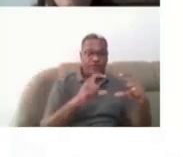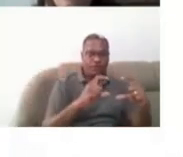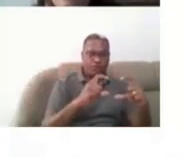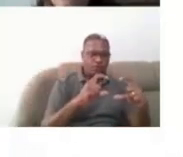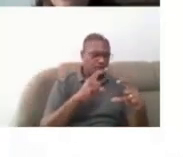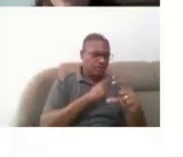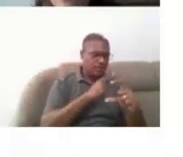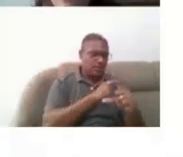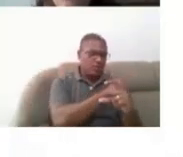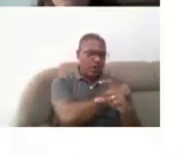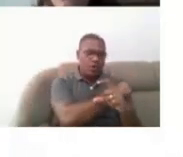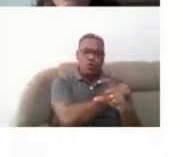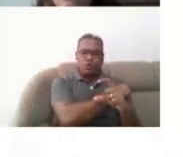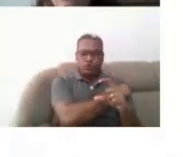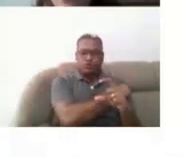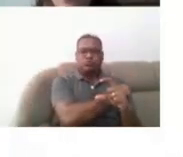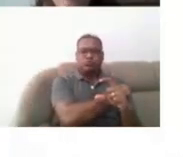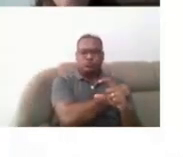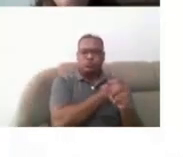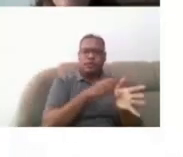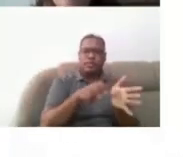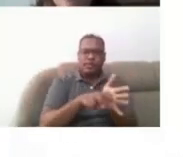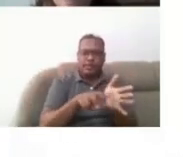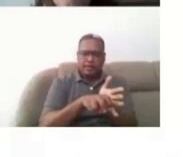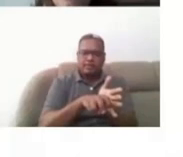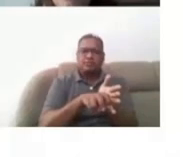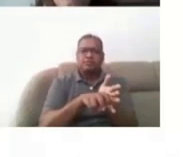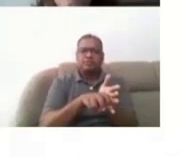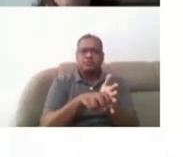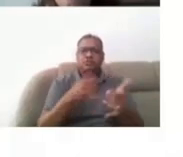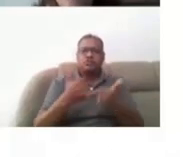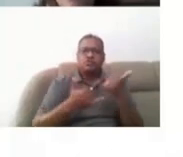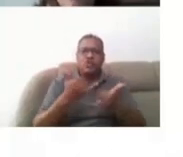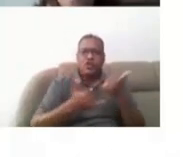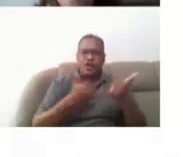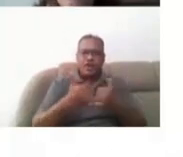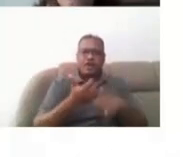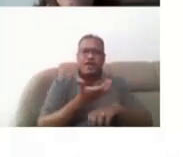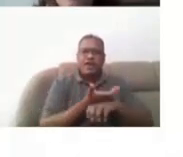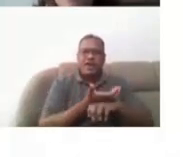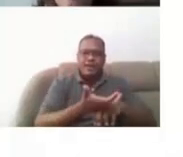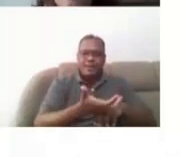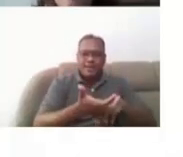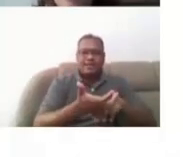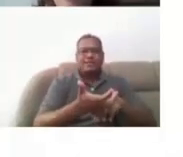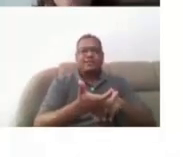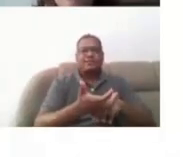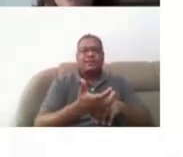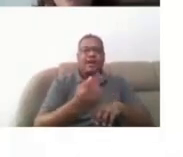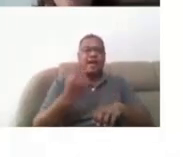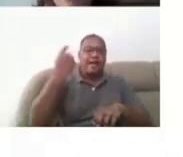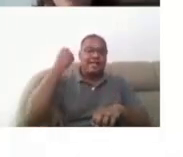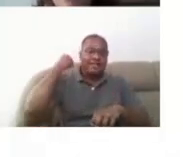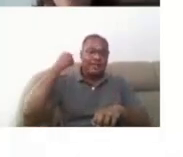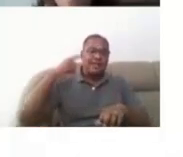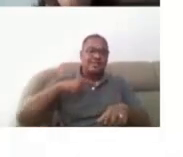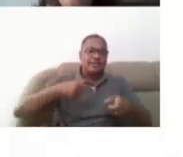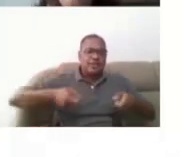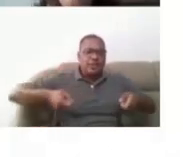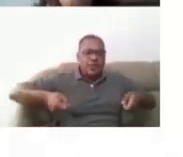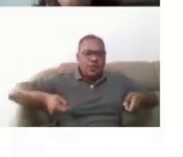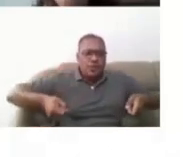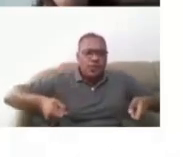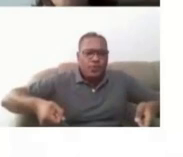cadeirante, jogando num gramado, né? E um colega empurrando ele, né? Para ele ir mais rápido.